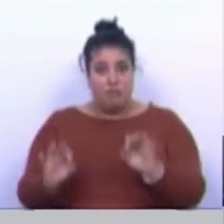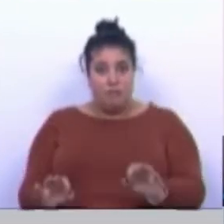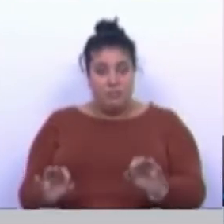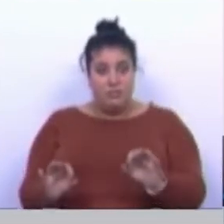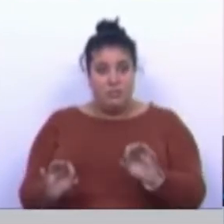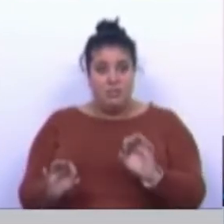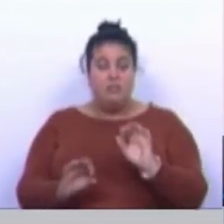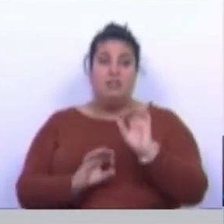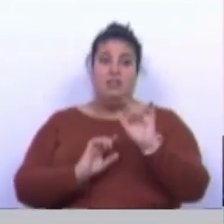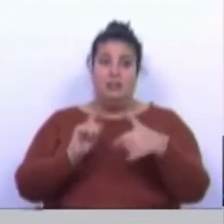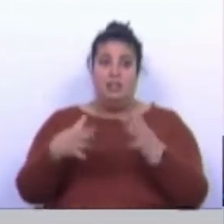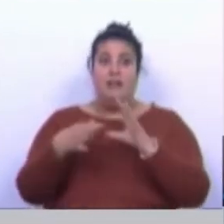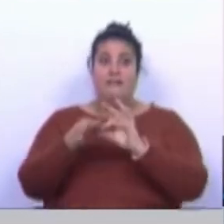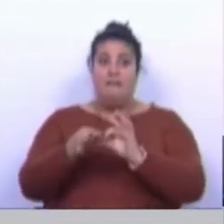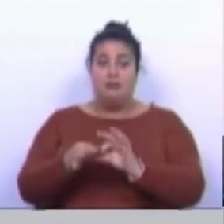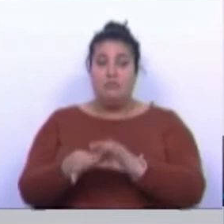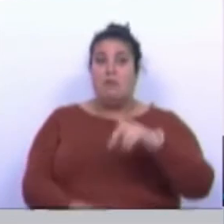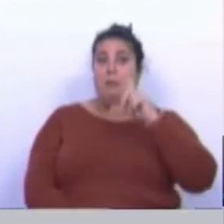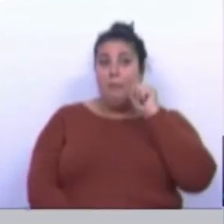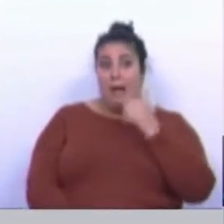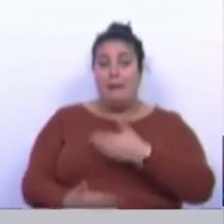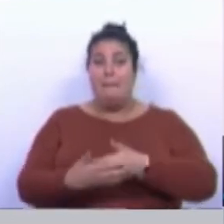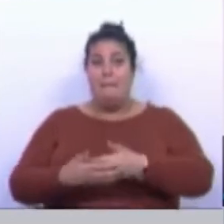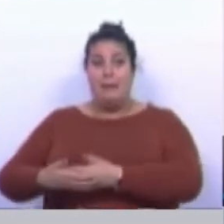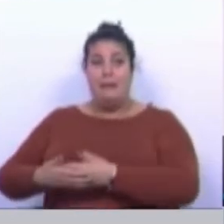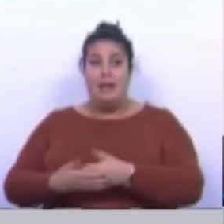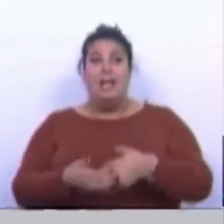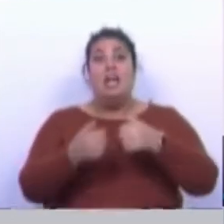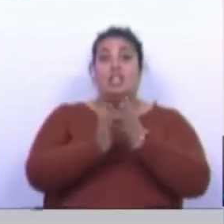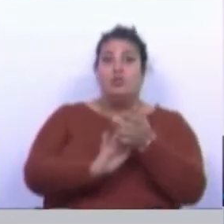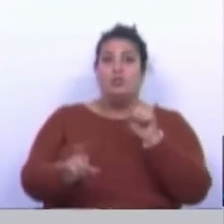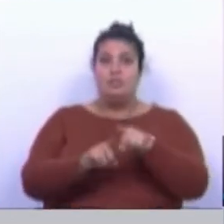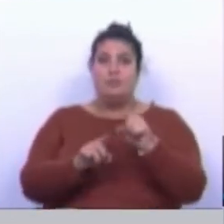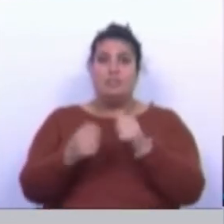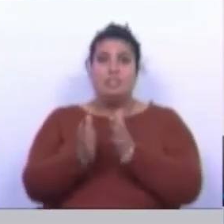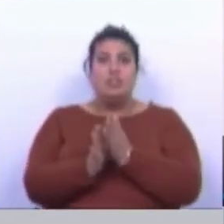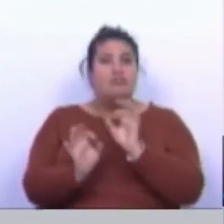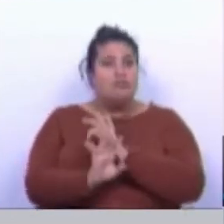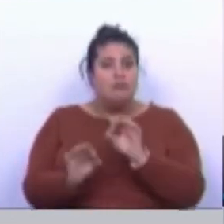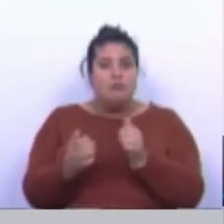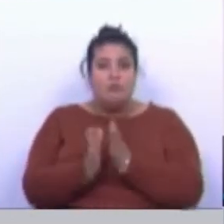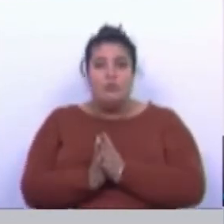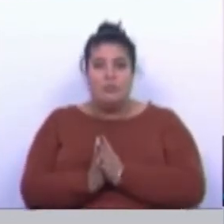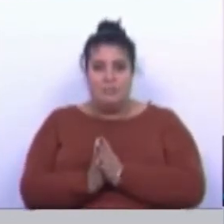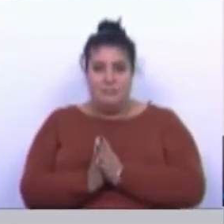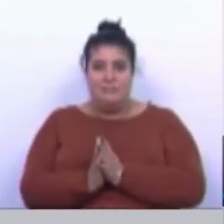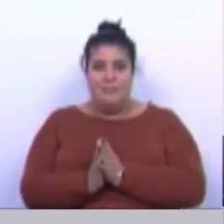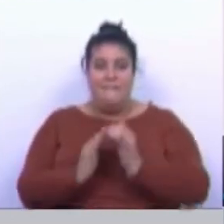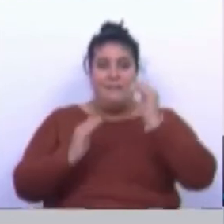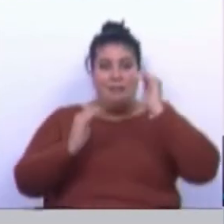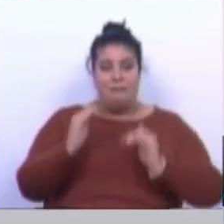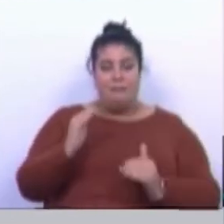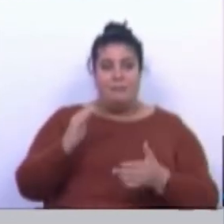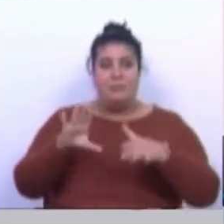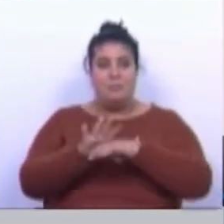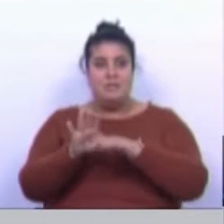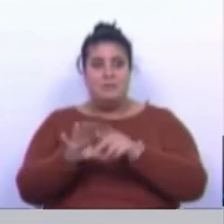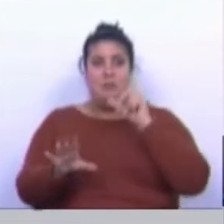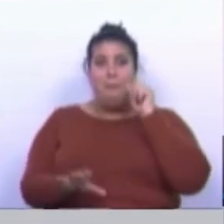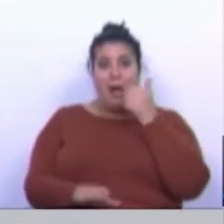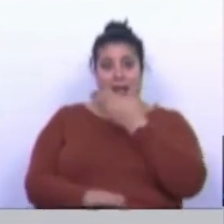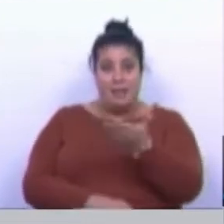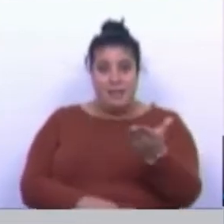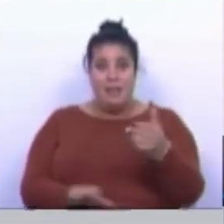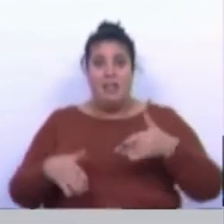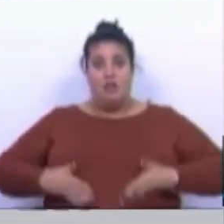na vinculação do pai com o bebê. Todas as nossas políticas de diminuir o fosso da participação do pai,